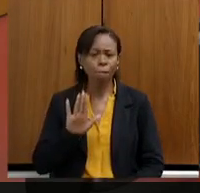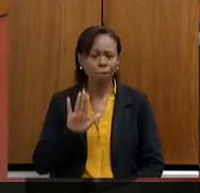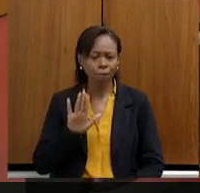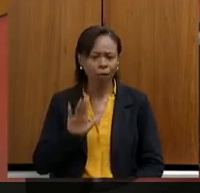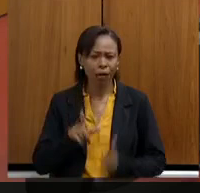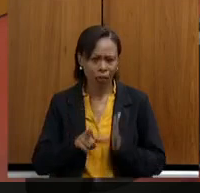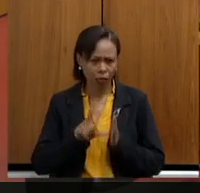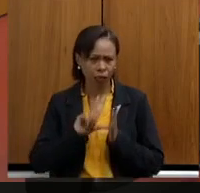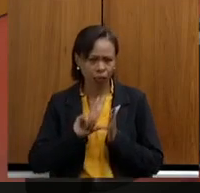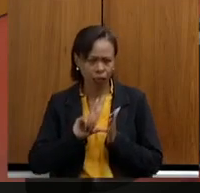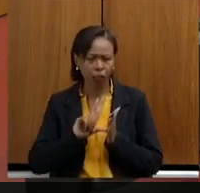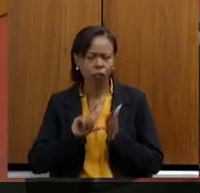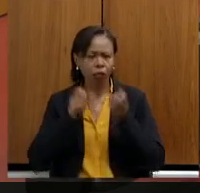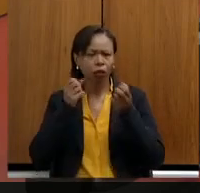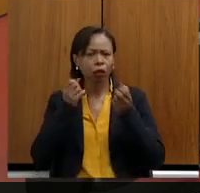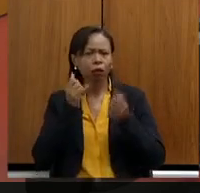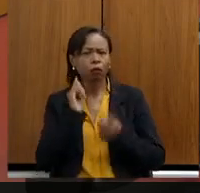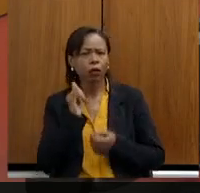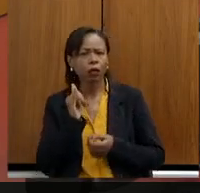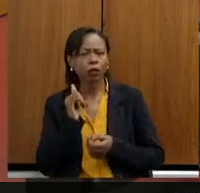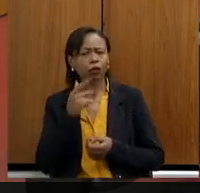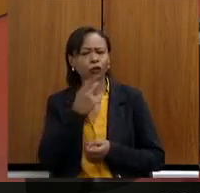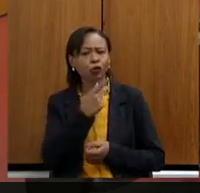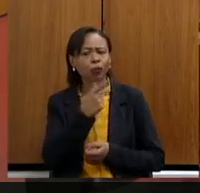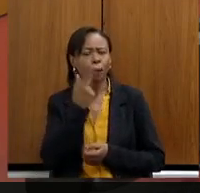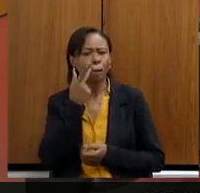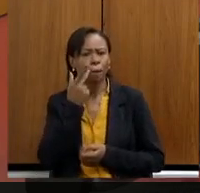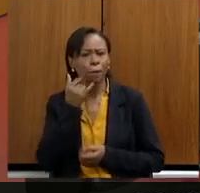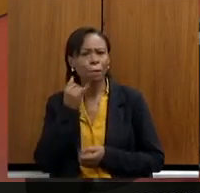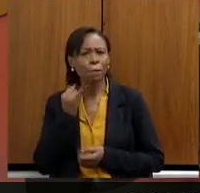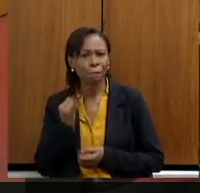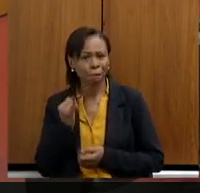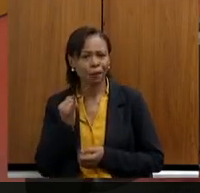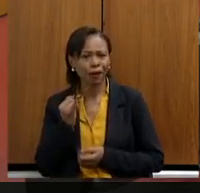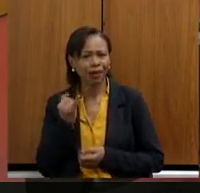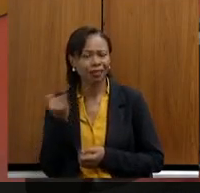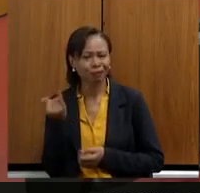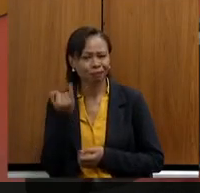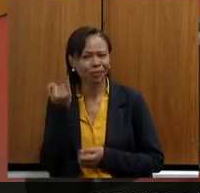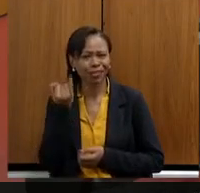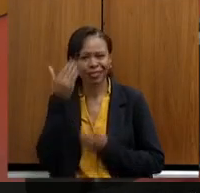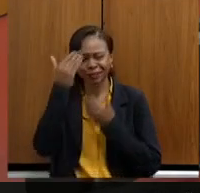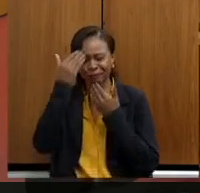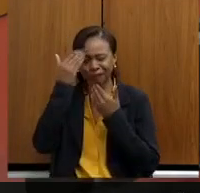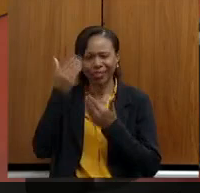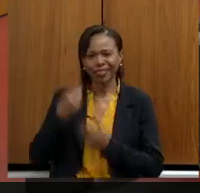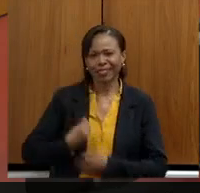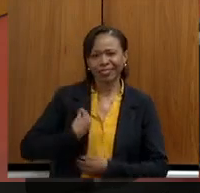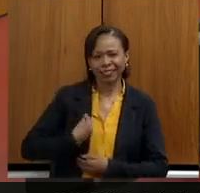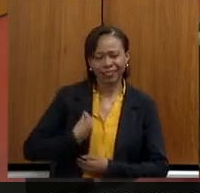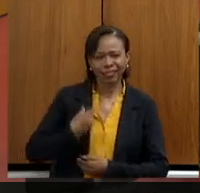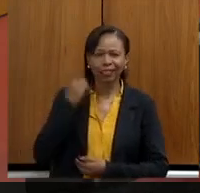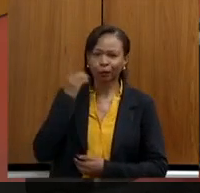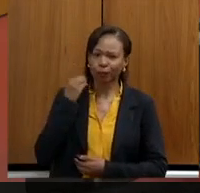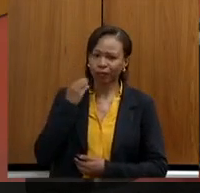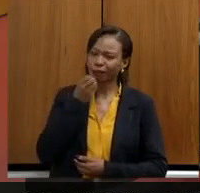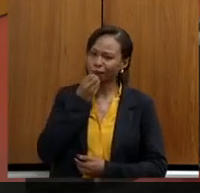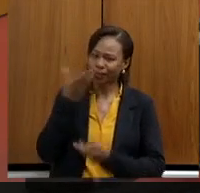deputado, ao seu ilustre pai aqui, Cista Valadares. Obrigado pela presença. Seja muito bem-vindo, deputado.